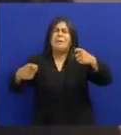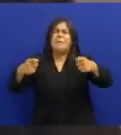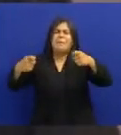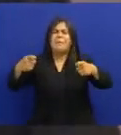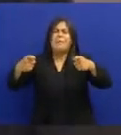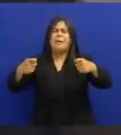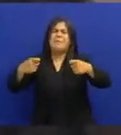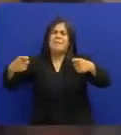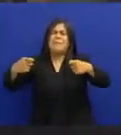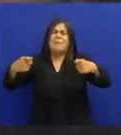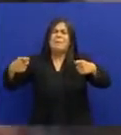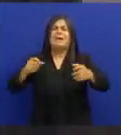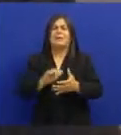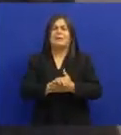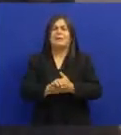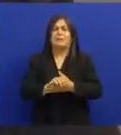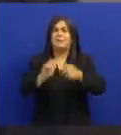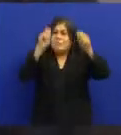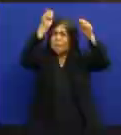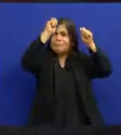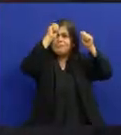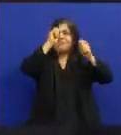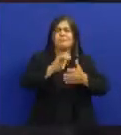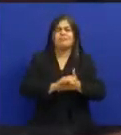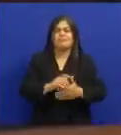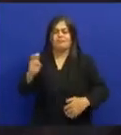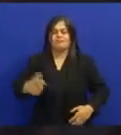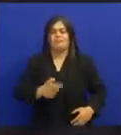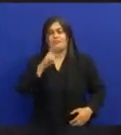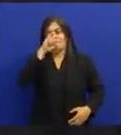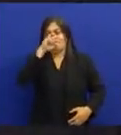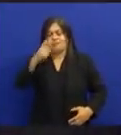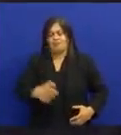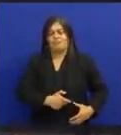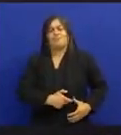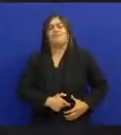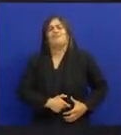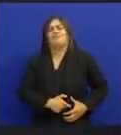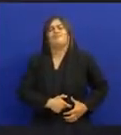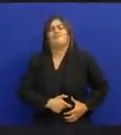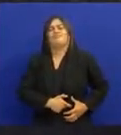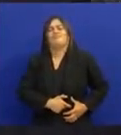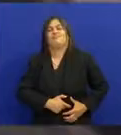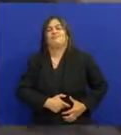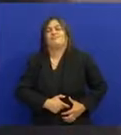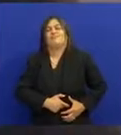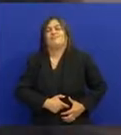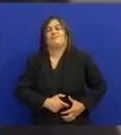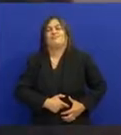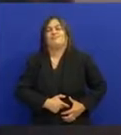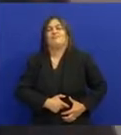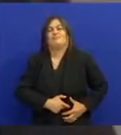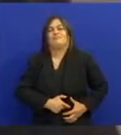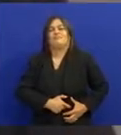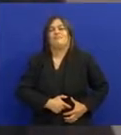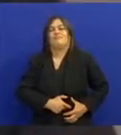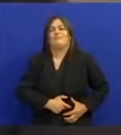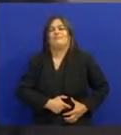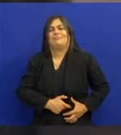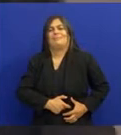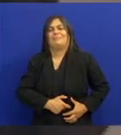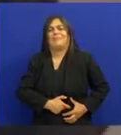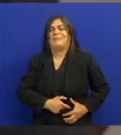Começava A Tem que estar com o chapéu Um revólver de brincadeira Na cintura Brincando dentro de faroeste